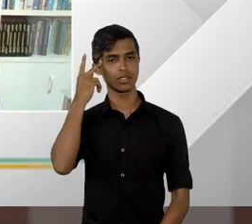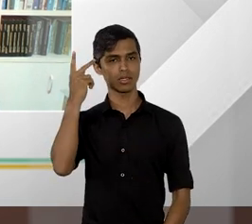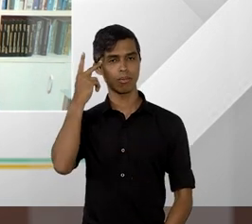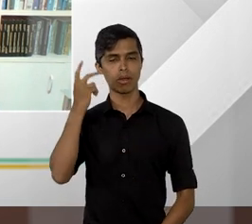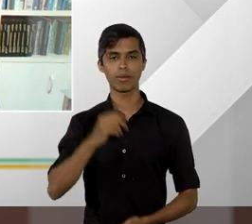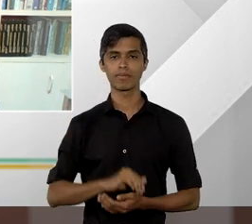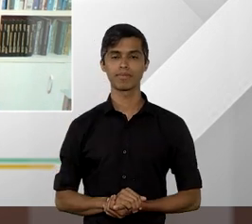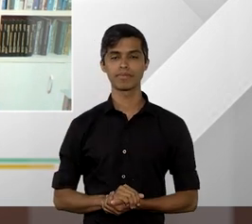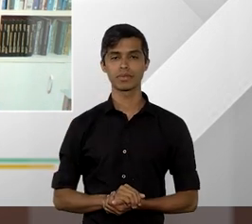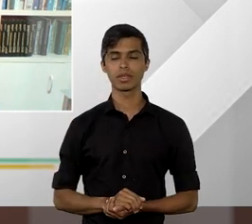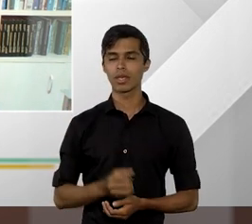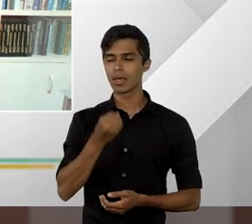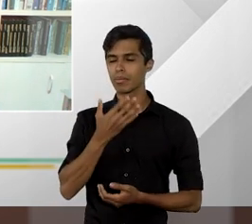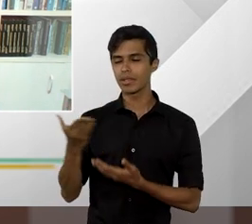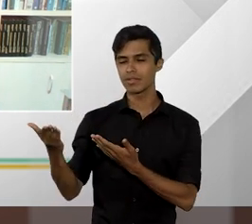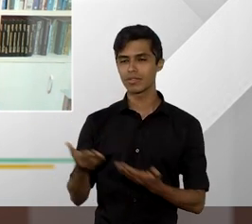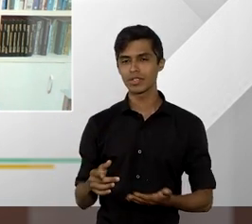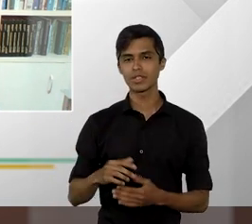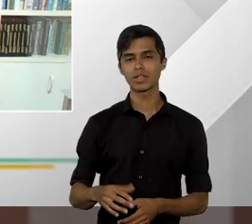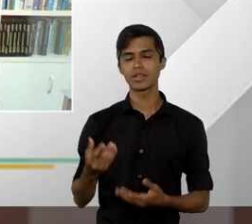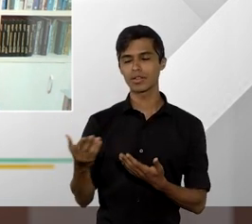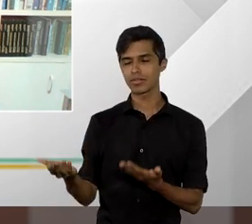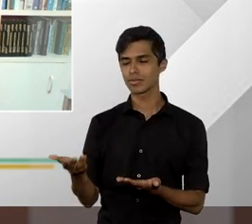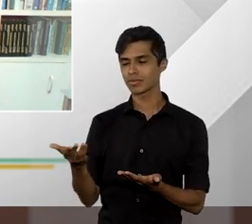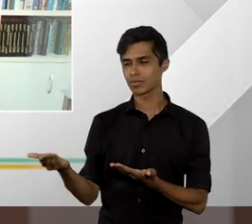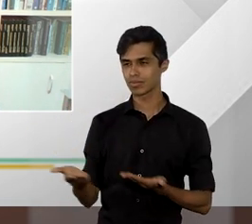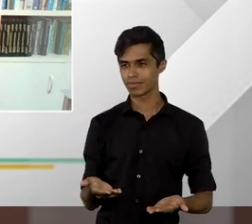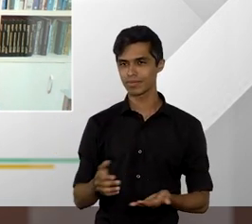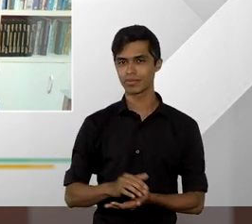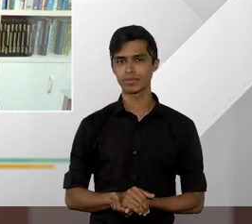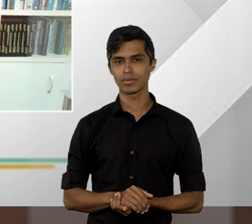muito bem-vindo ao Entender Direito, professor Luiz Rodrigues Vambier.